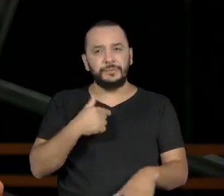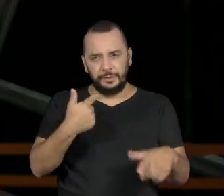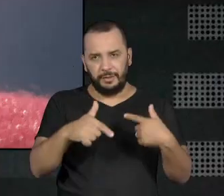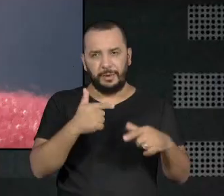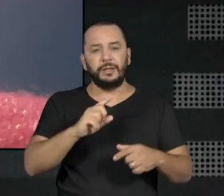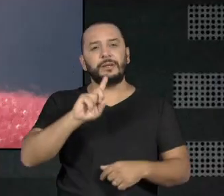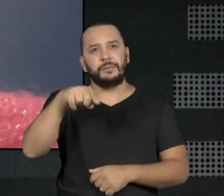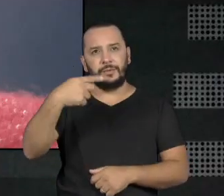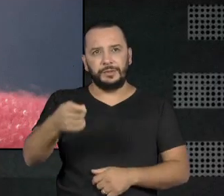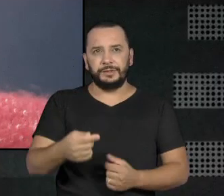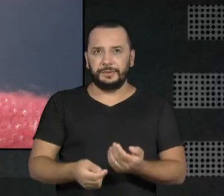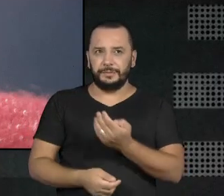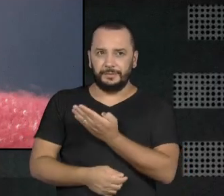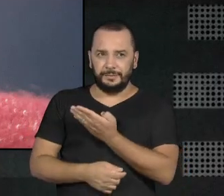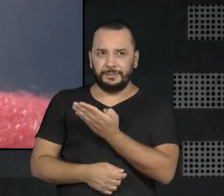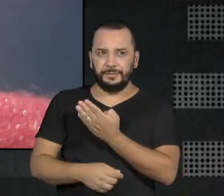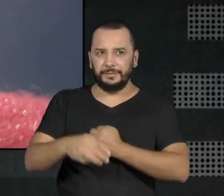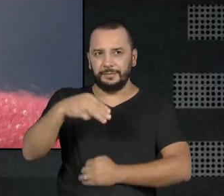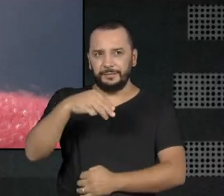depois de...